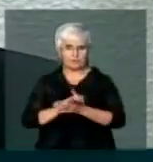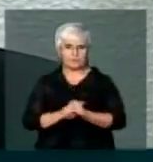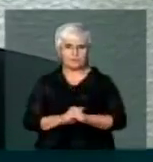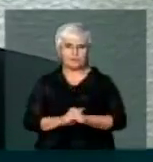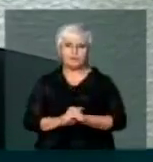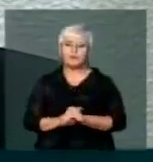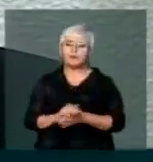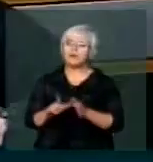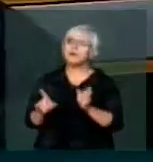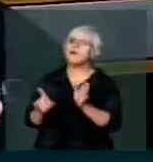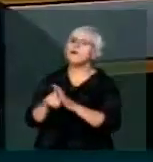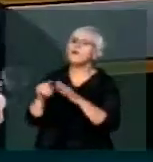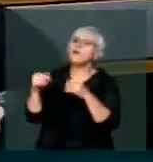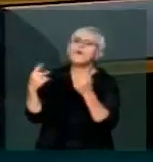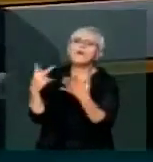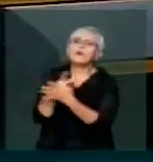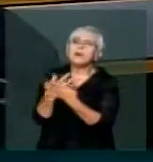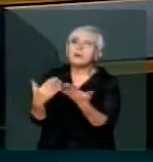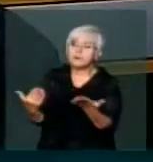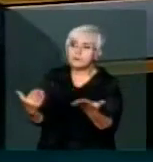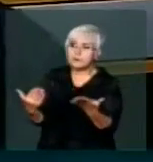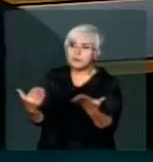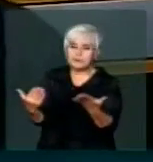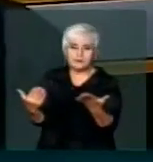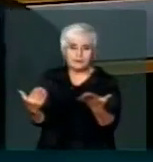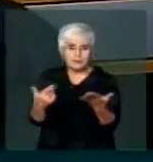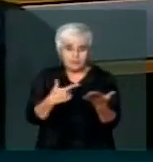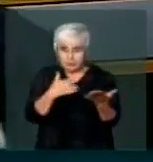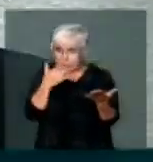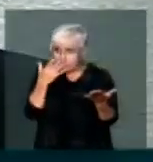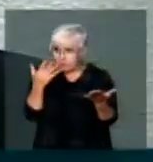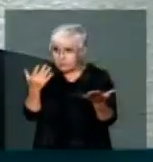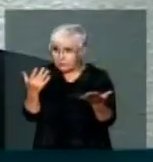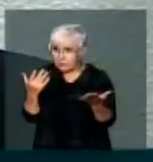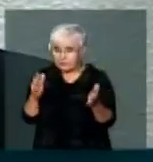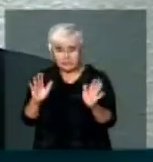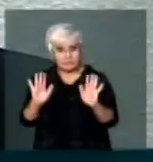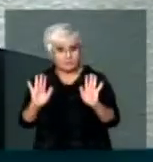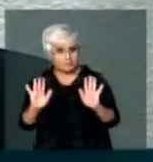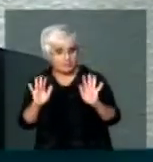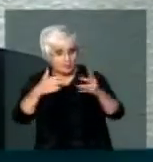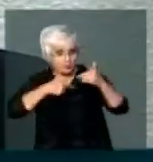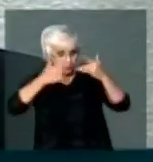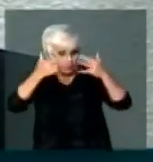Que episódio? Porque... Vossa Senhoria sabe do que eu estou falando Não, eu sei o que o está falando Mas eu estou dizendo o seguinte